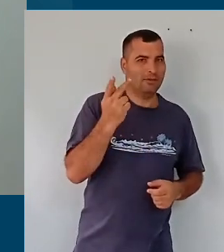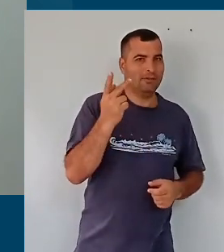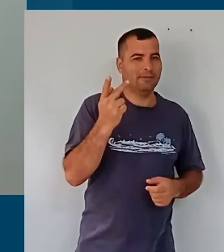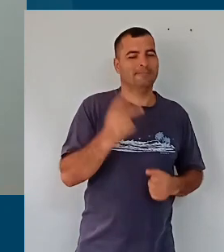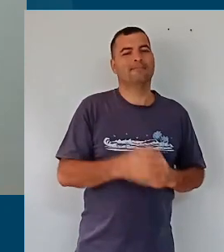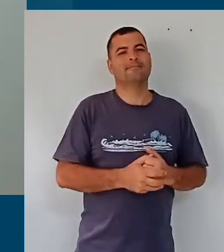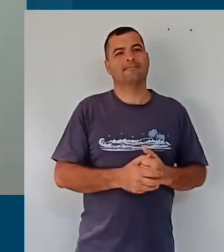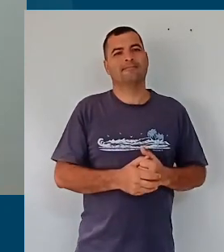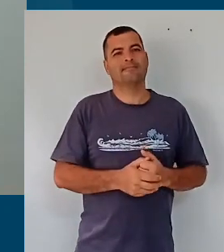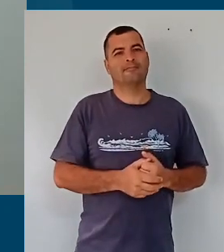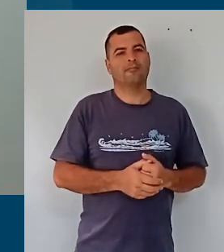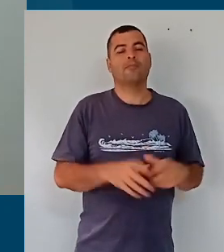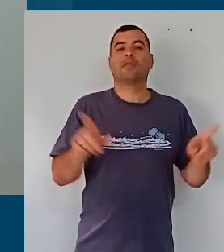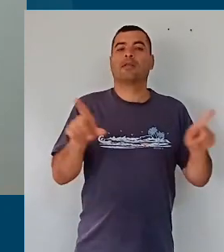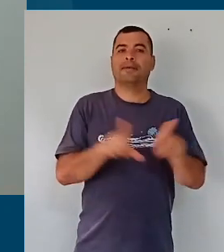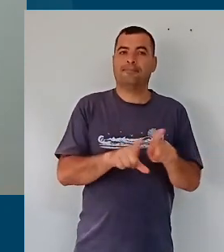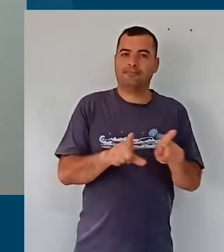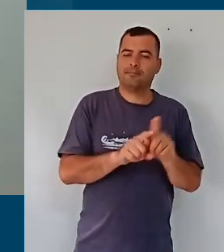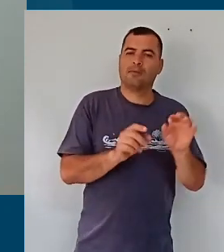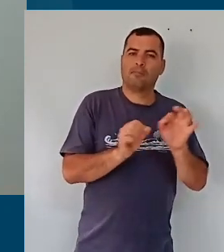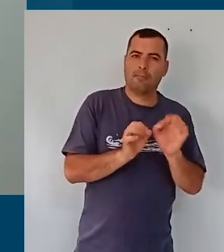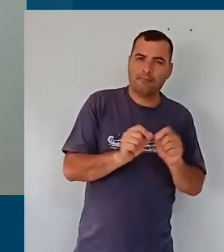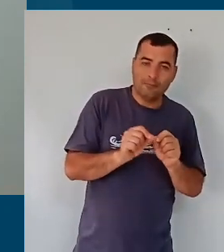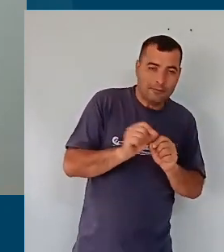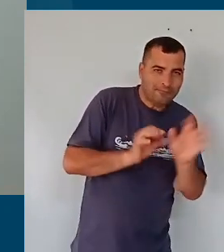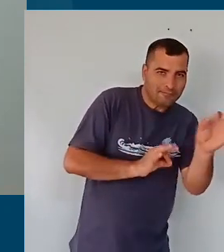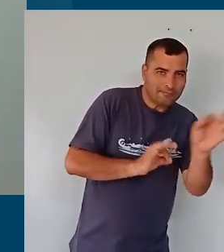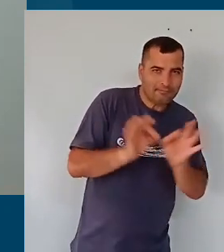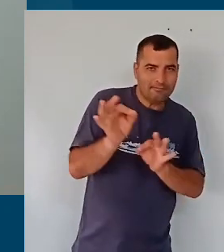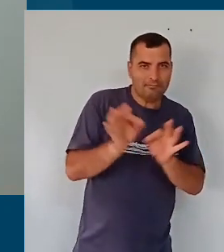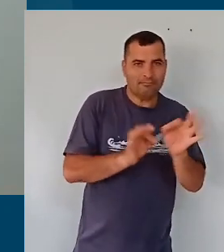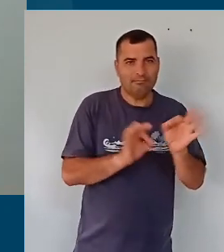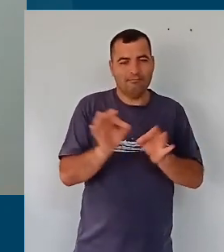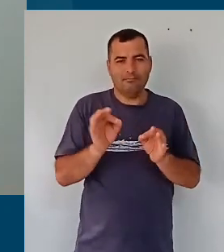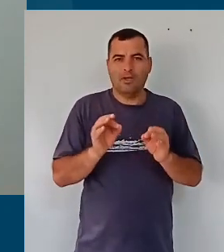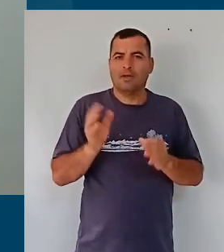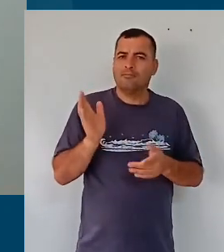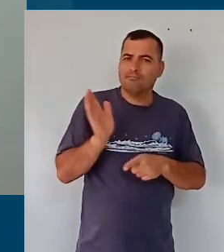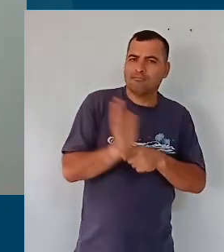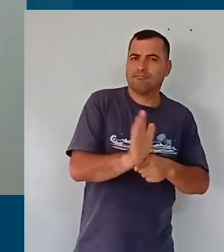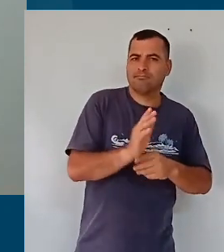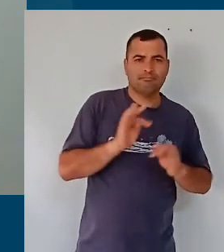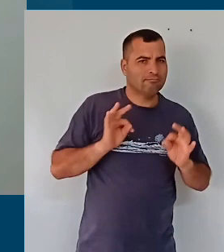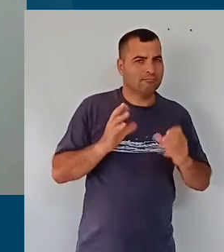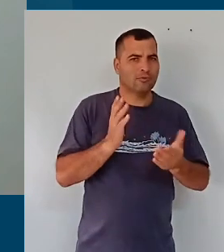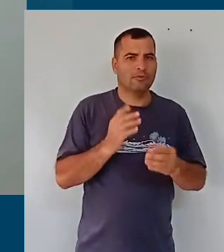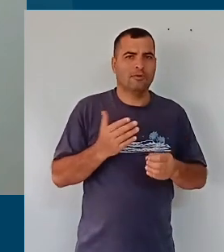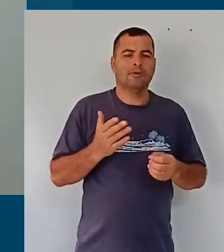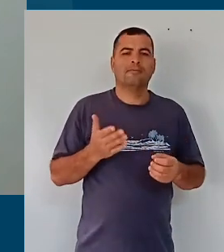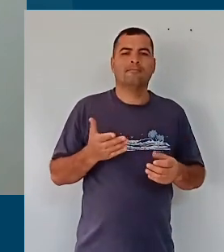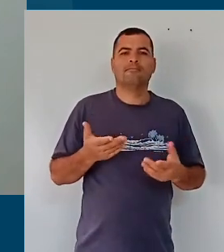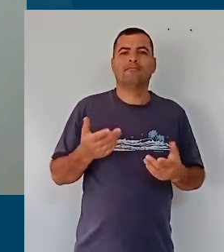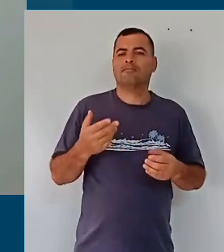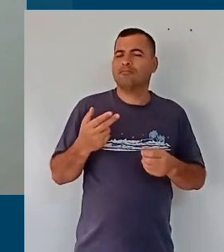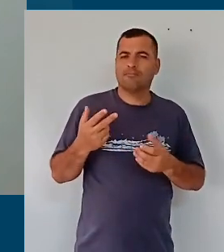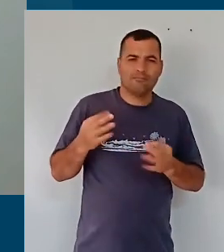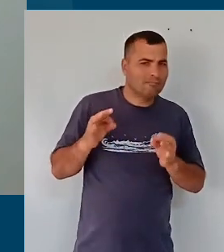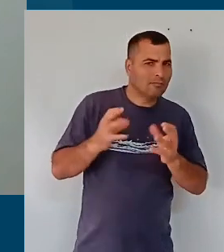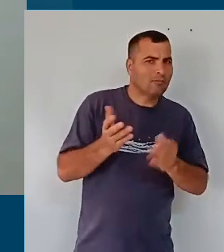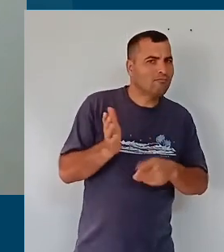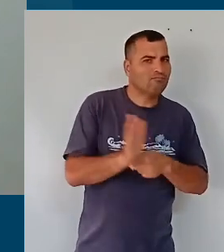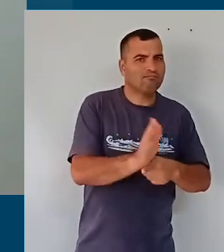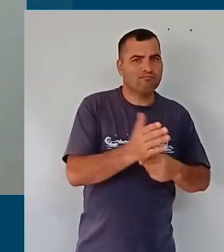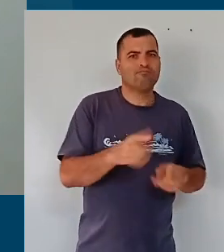Hortolândia, elaborado de forma participativa, coletiva e democrática, com